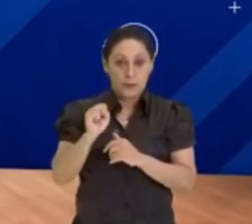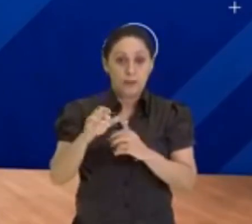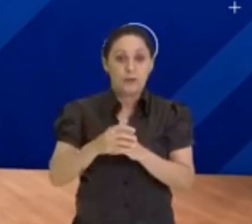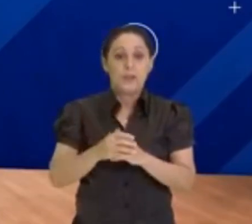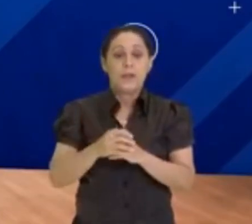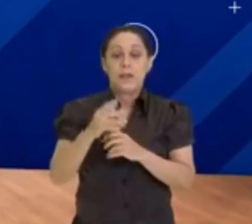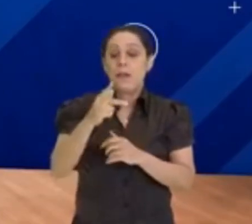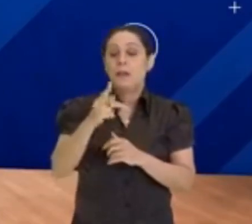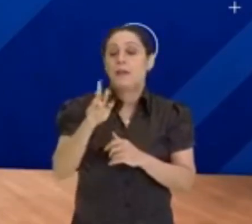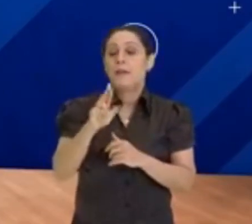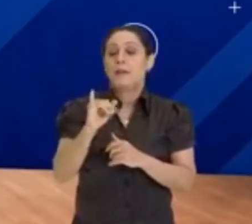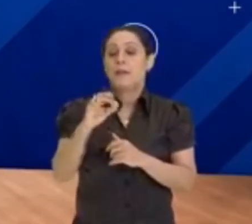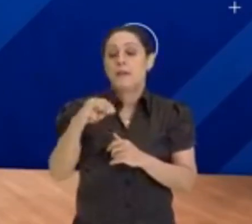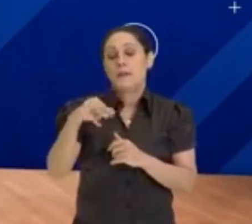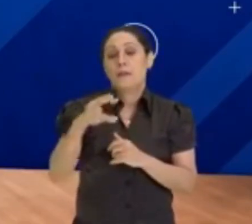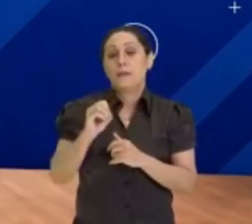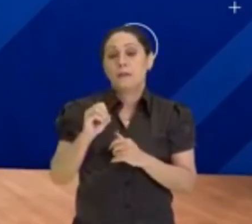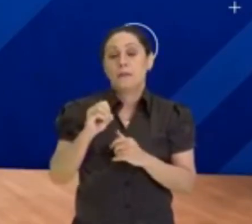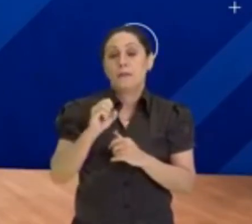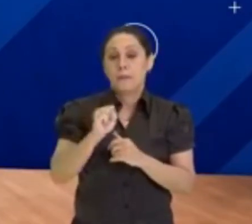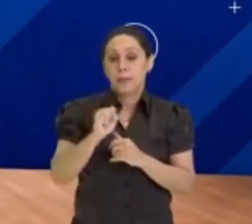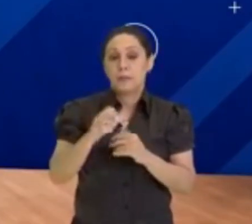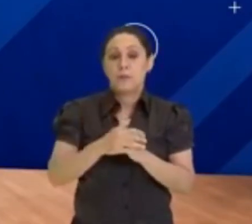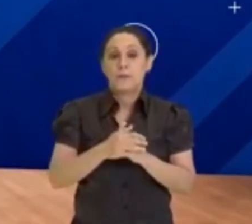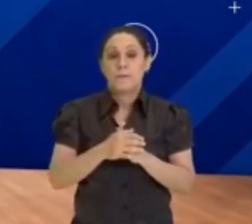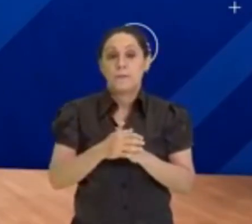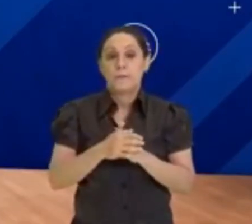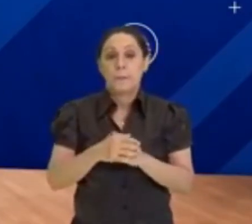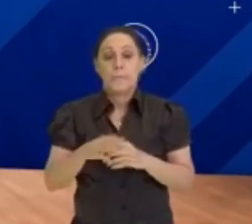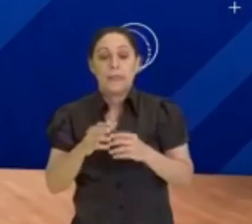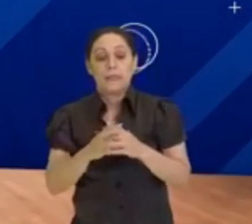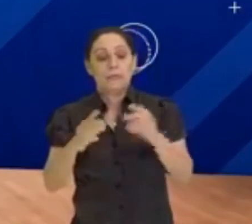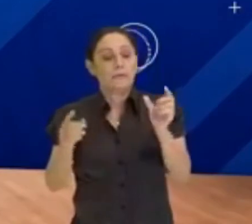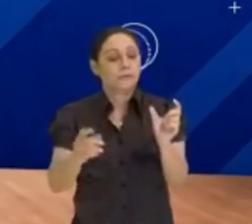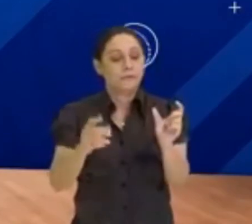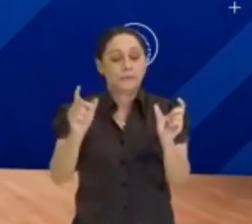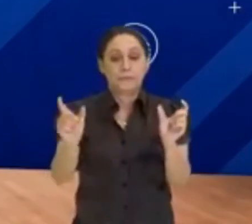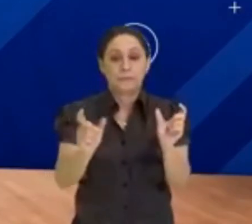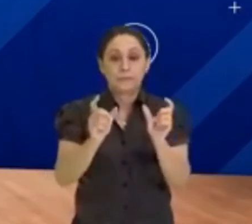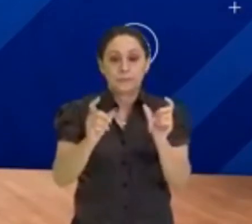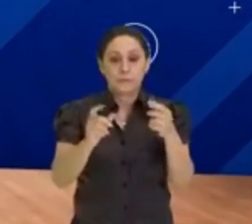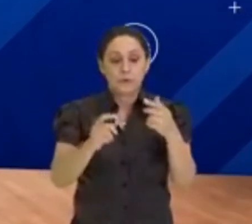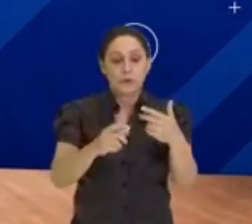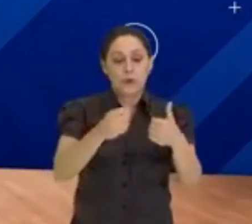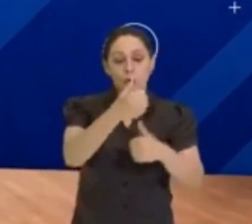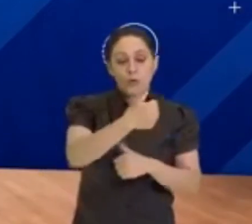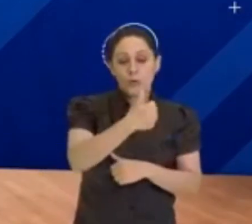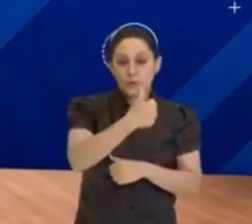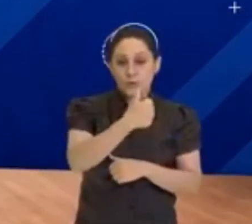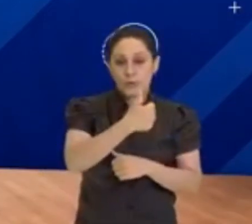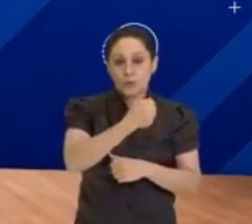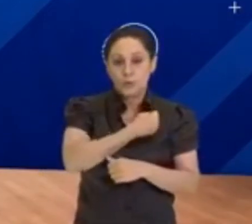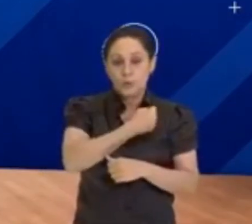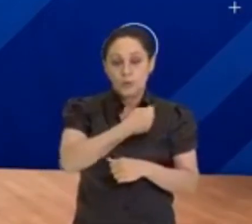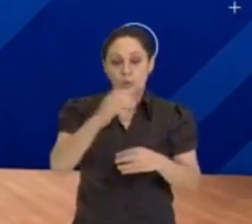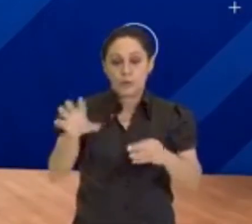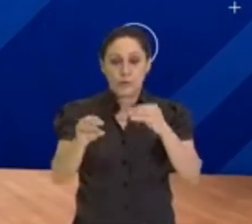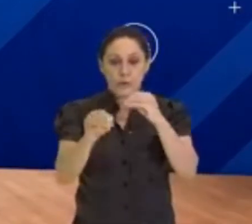composto e esse número composto eu posso decompor ele em fatores primos ou é o chamado